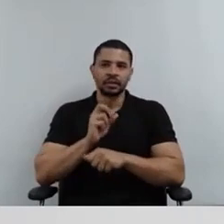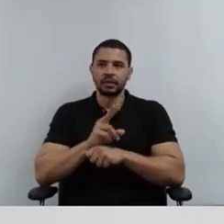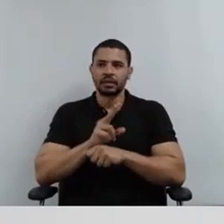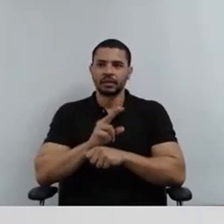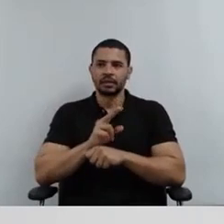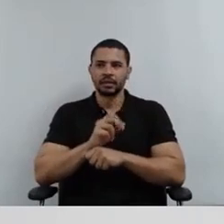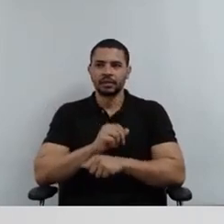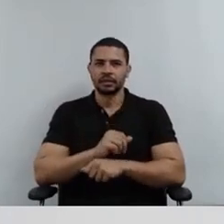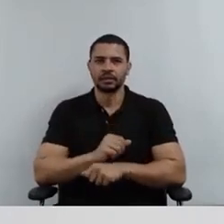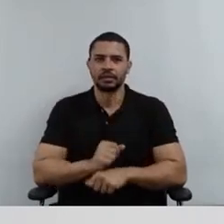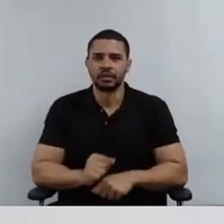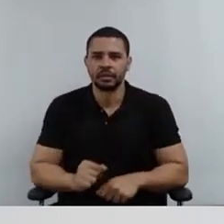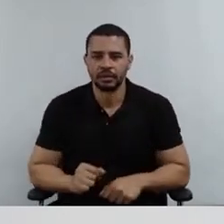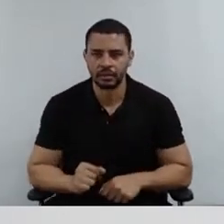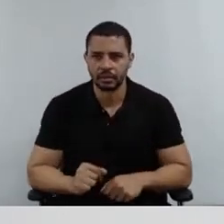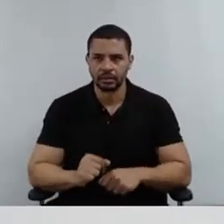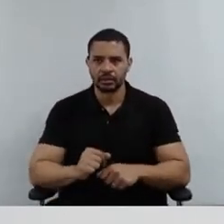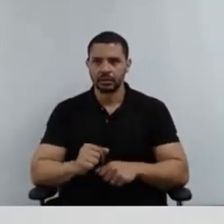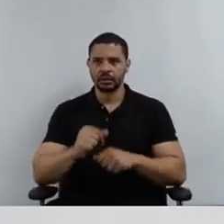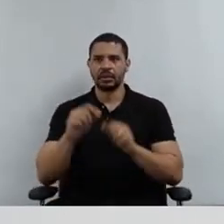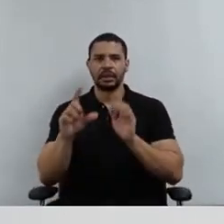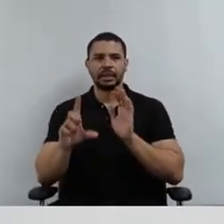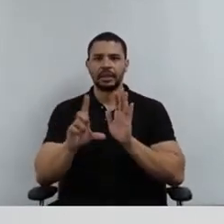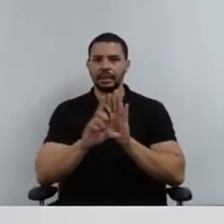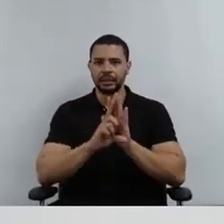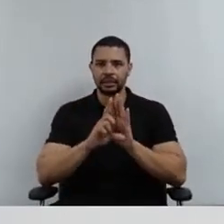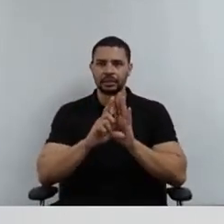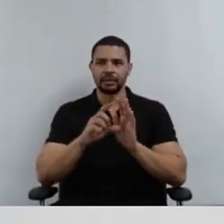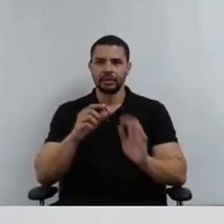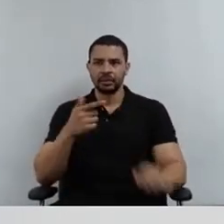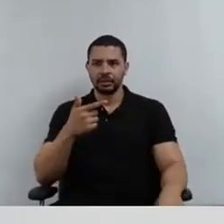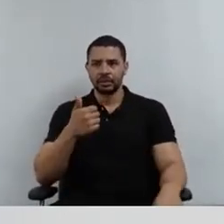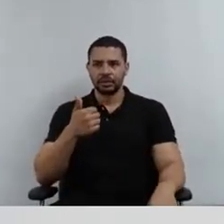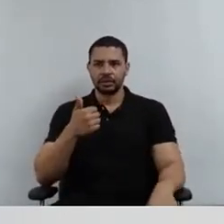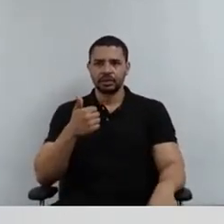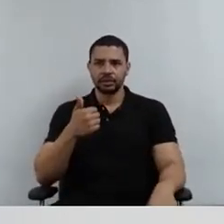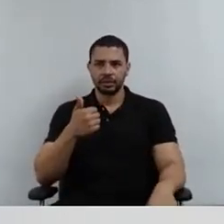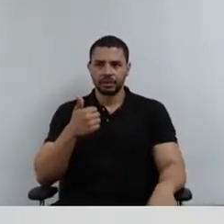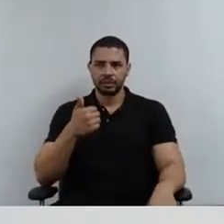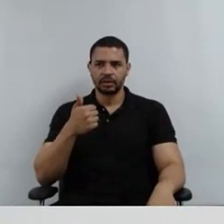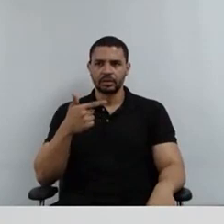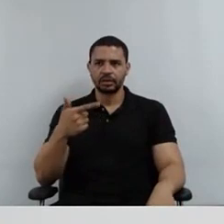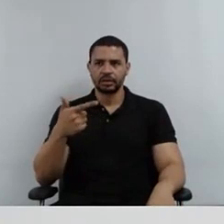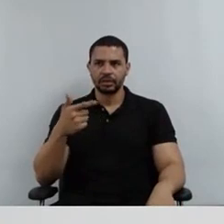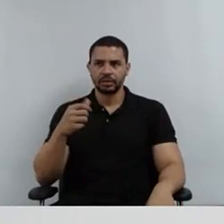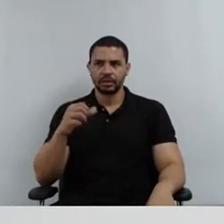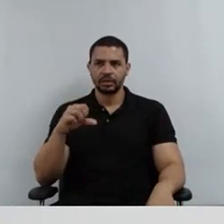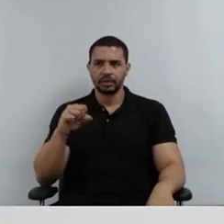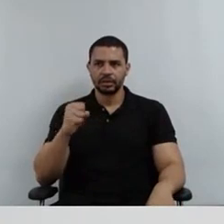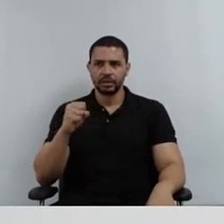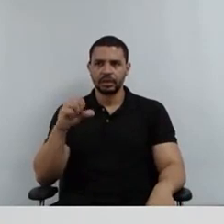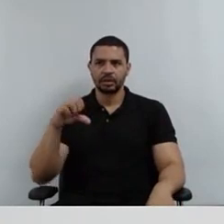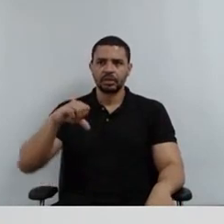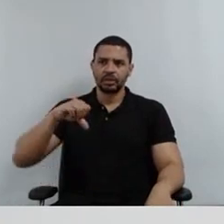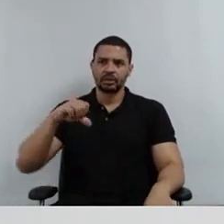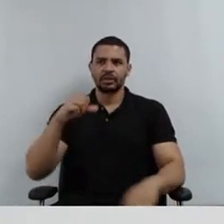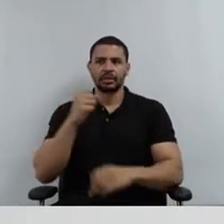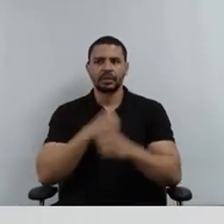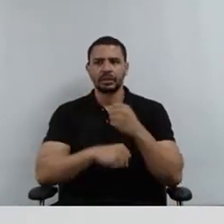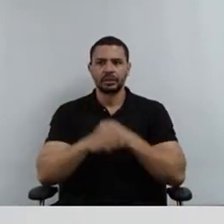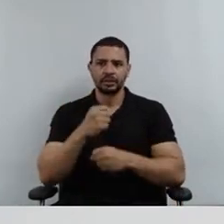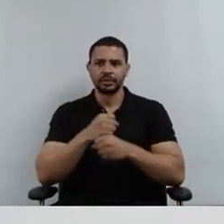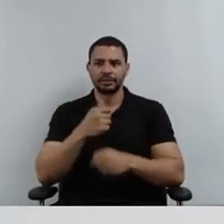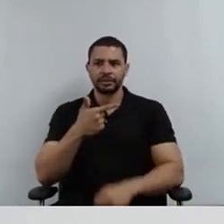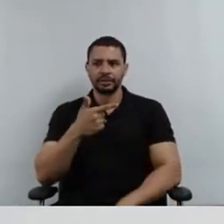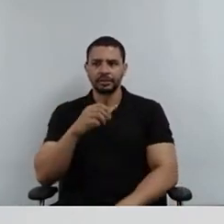Cargos oriundos aí da Lei 13.001, aliás, 1389-2023. Os cargos essencialmente aqui